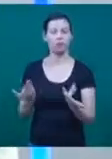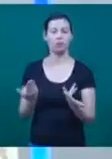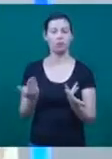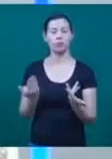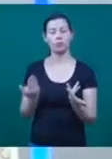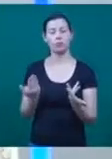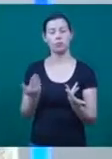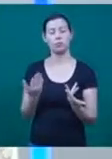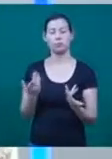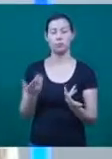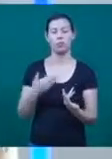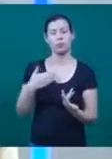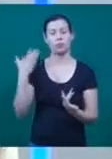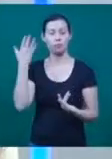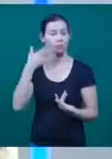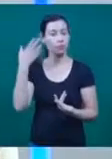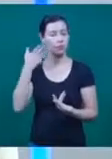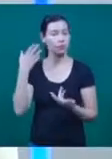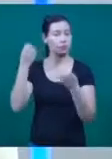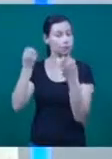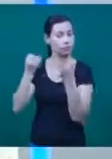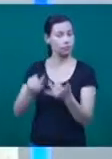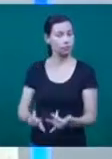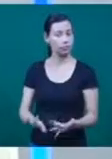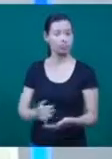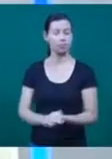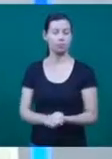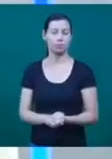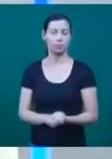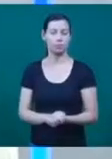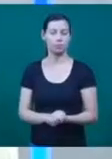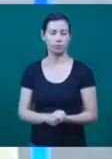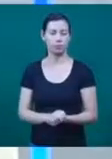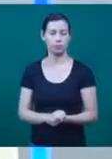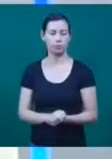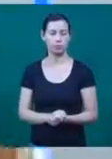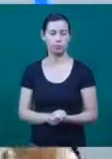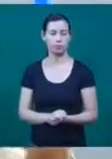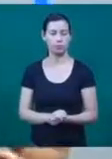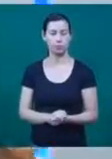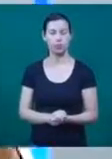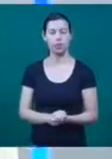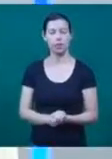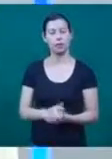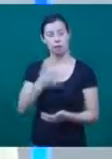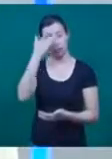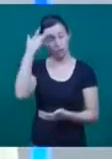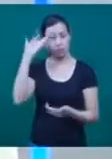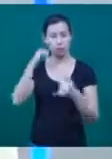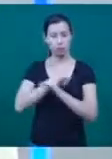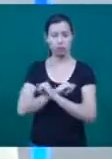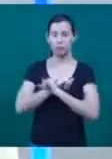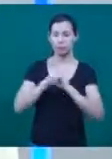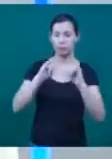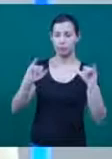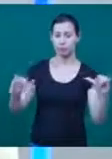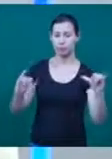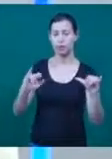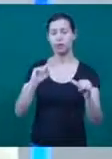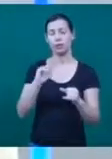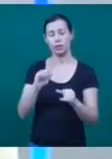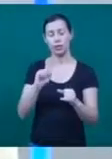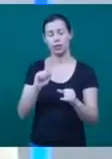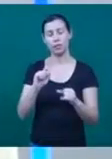um abraço para a Elisete, porque a iniciativa que eles estão tendo, Flávio, de trazer informação gera uma